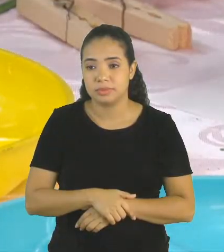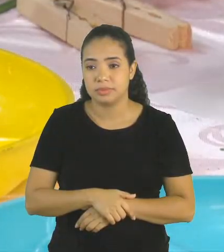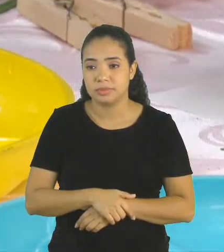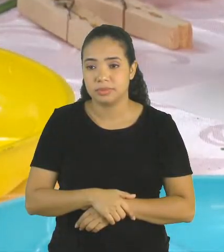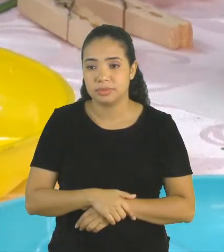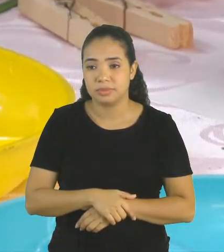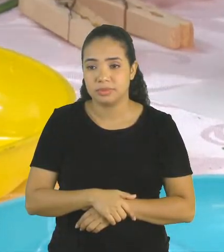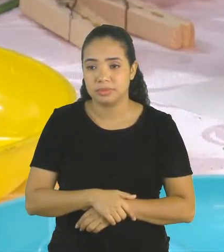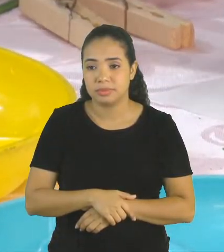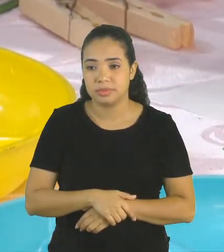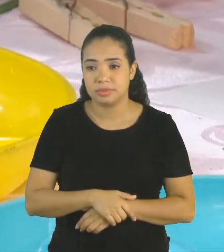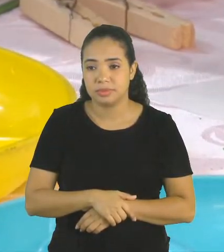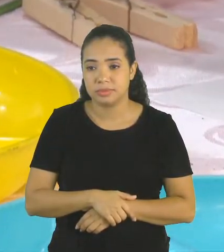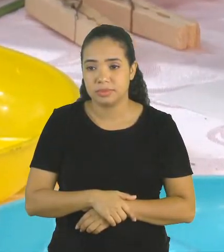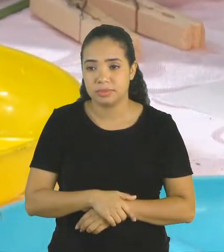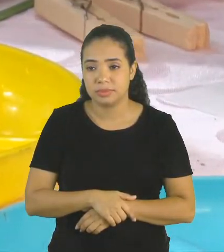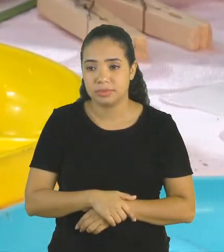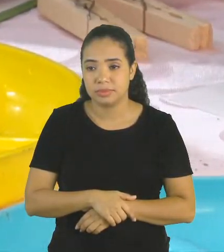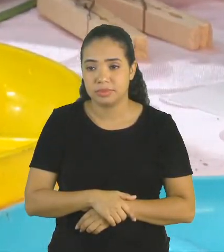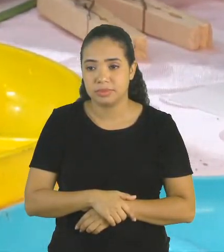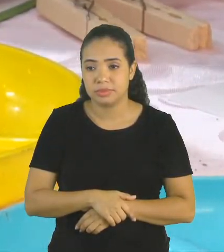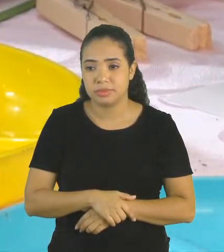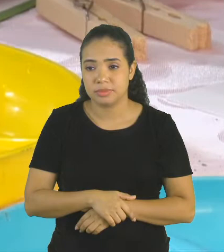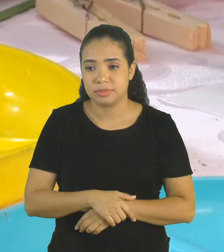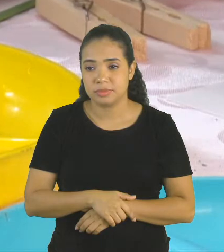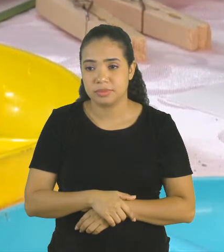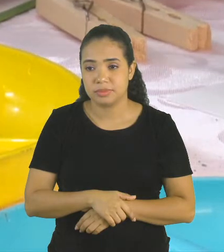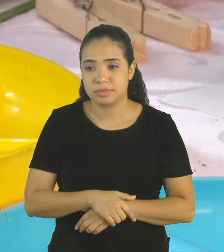E a criança vai pintar da forma que ela preferir.